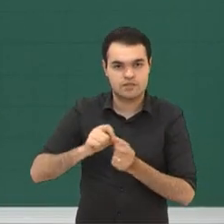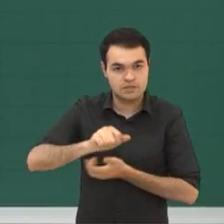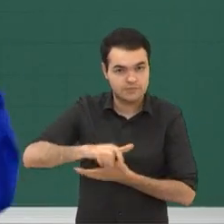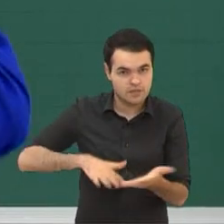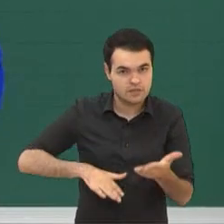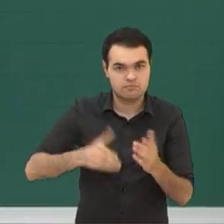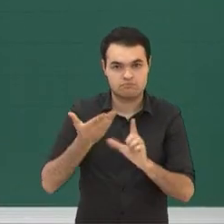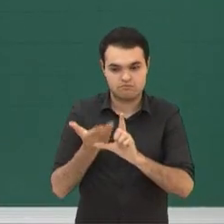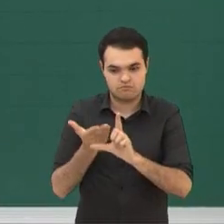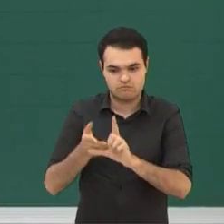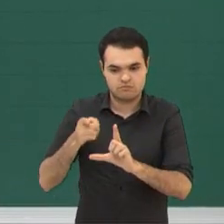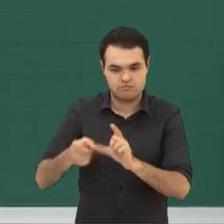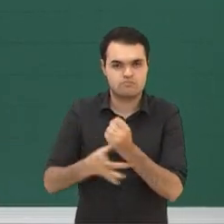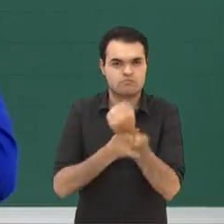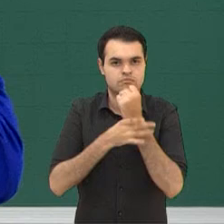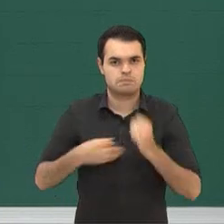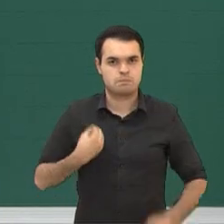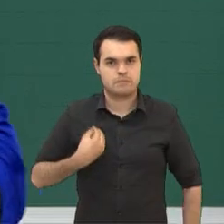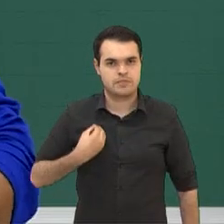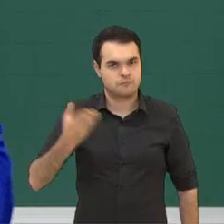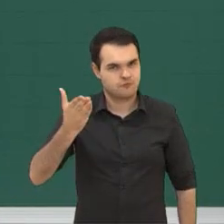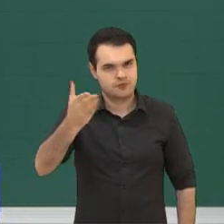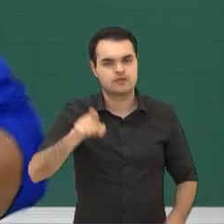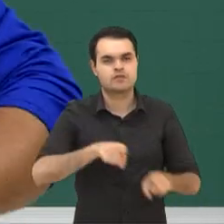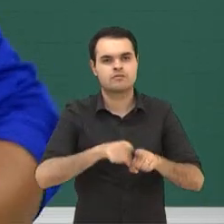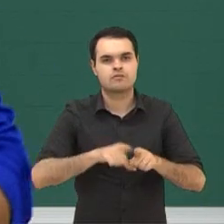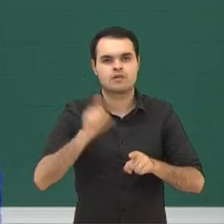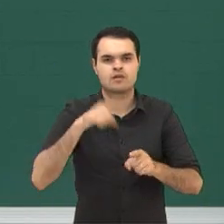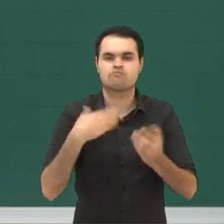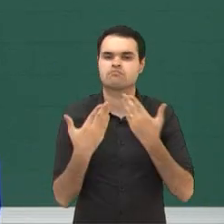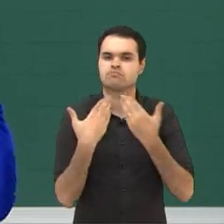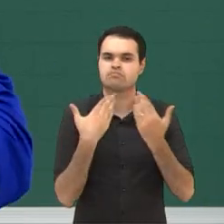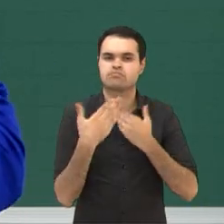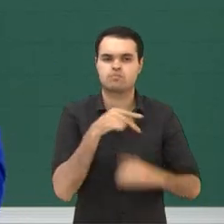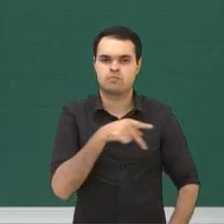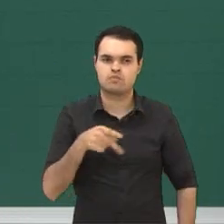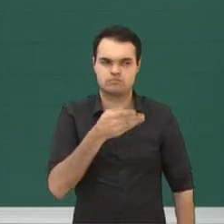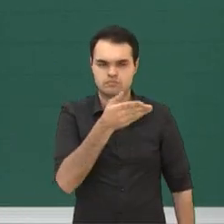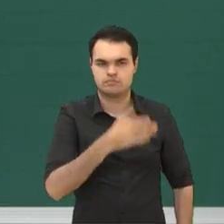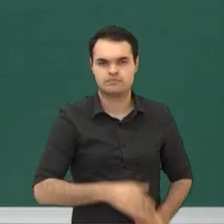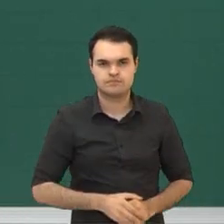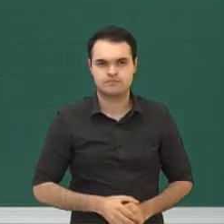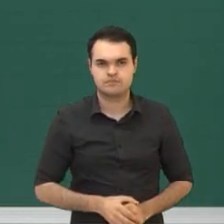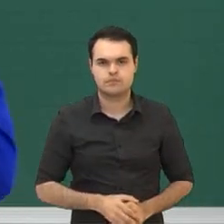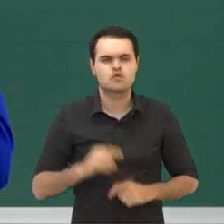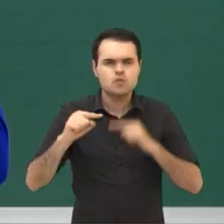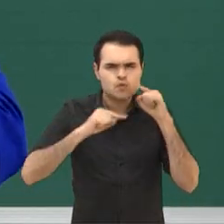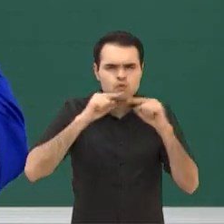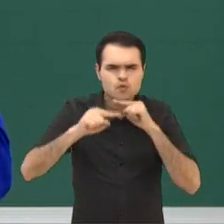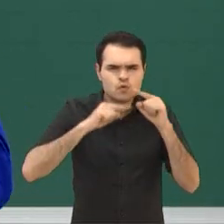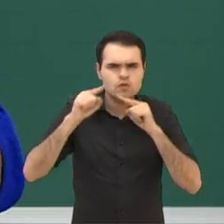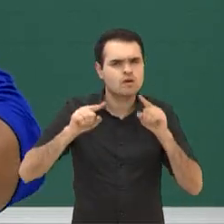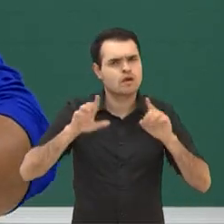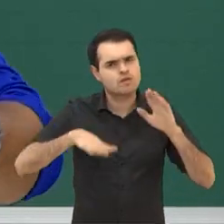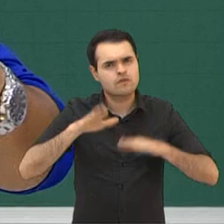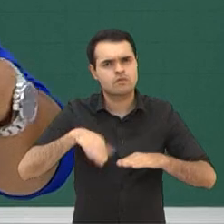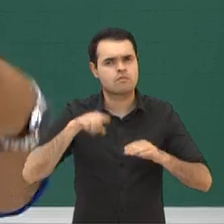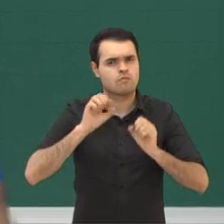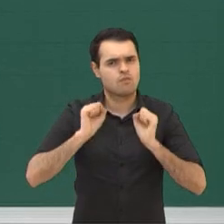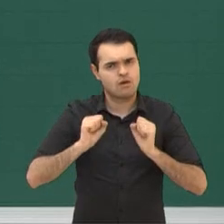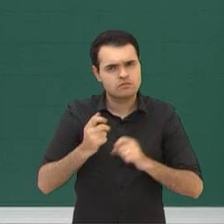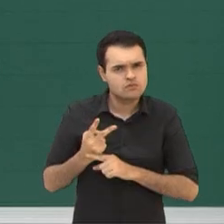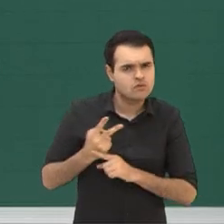Classroom, para computar além da presença de vocês, vocês também poderem interagir com o professor. Na dúvida, eles também podem procurar